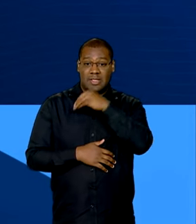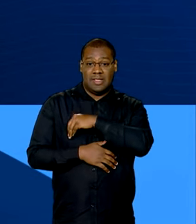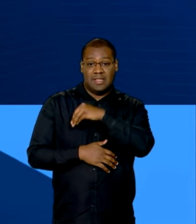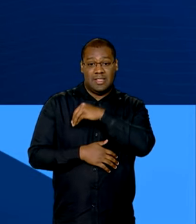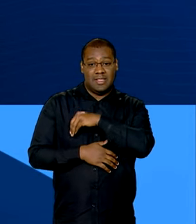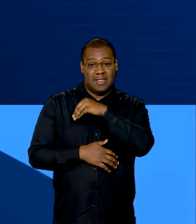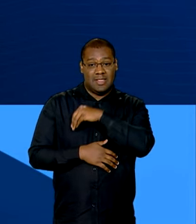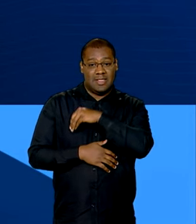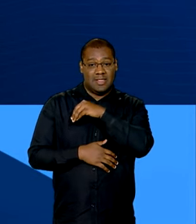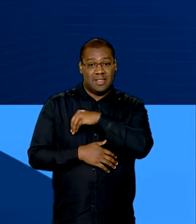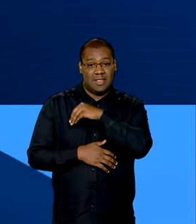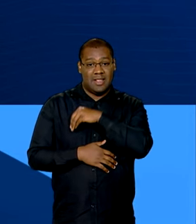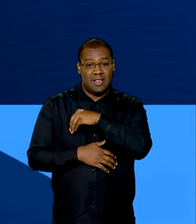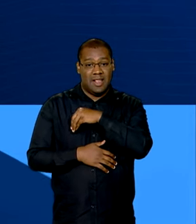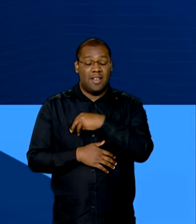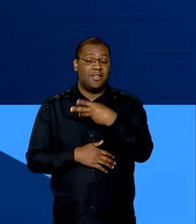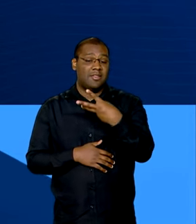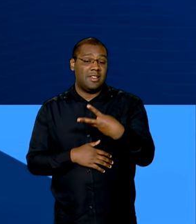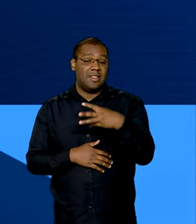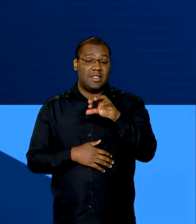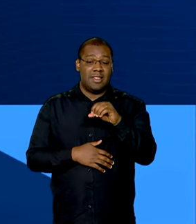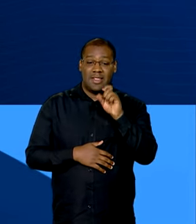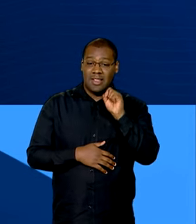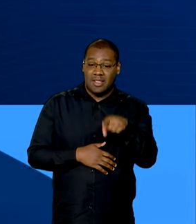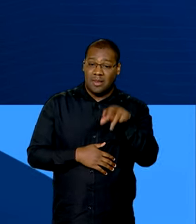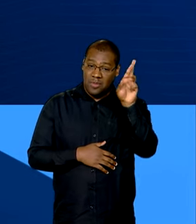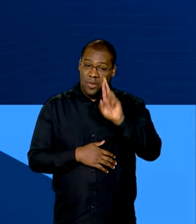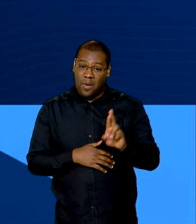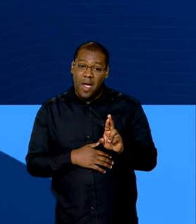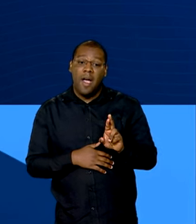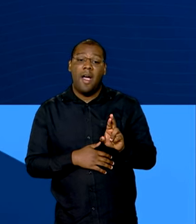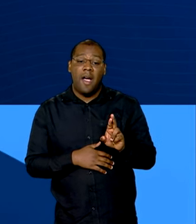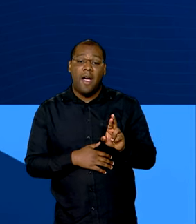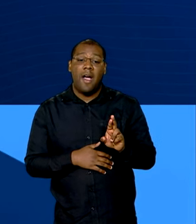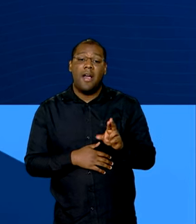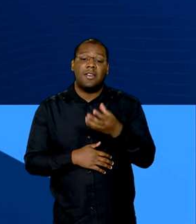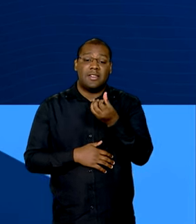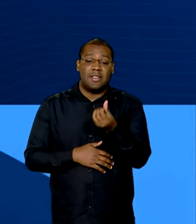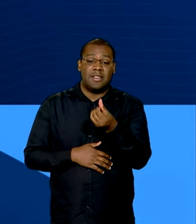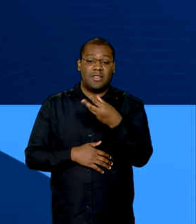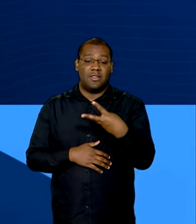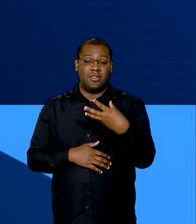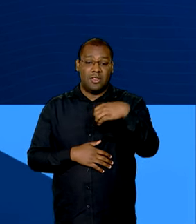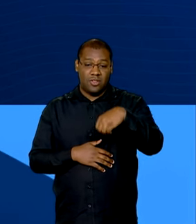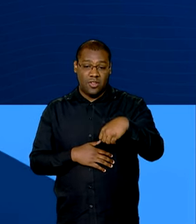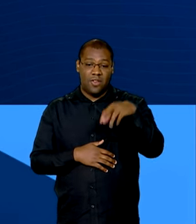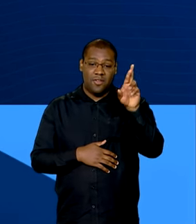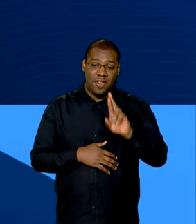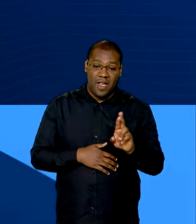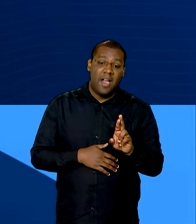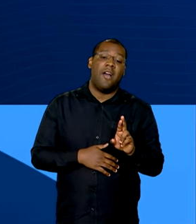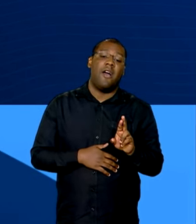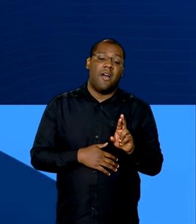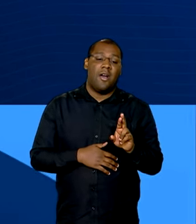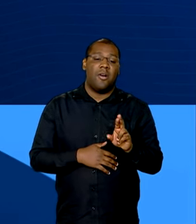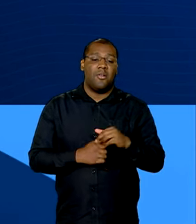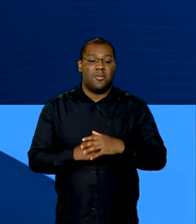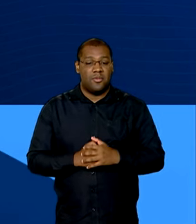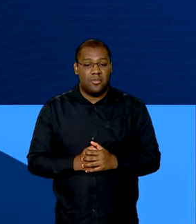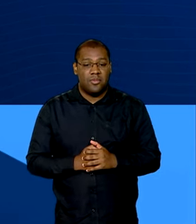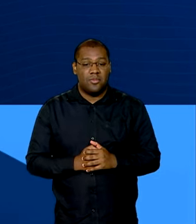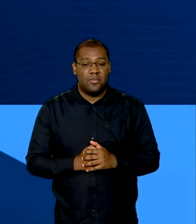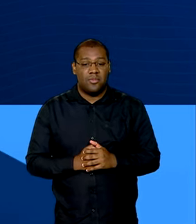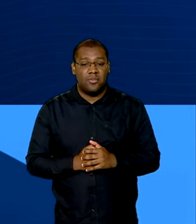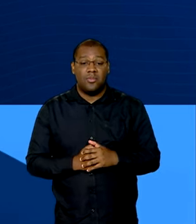tributáveis acima de R$ 30.639,90 ou